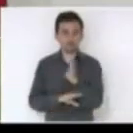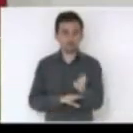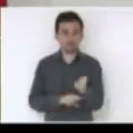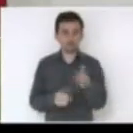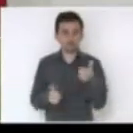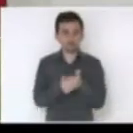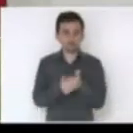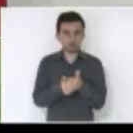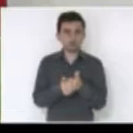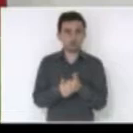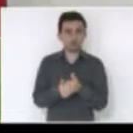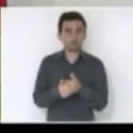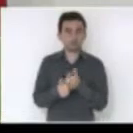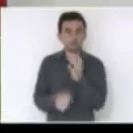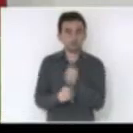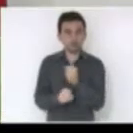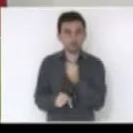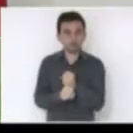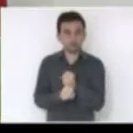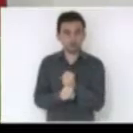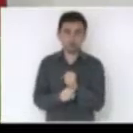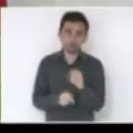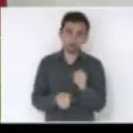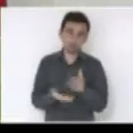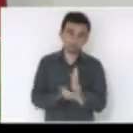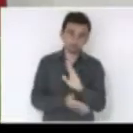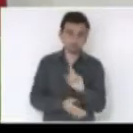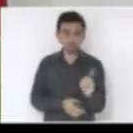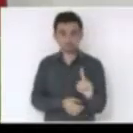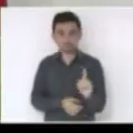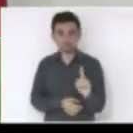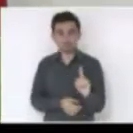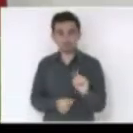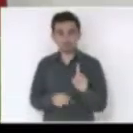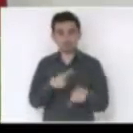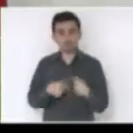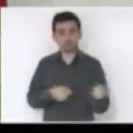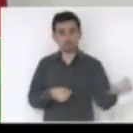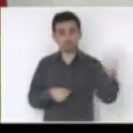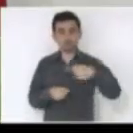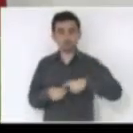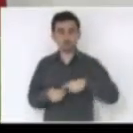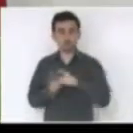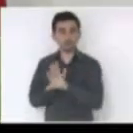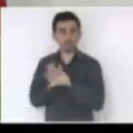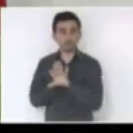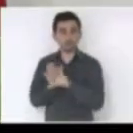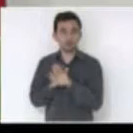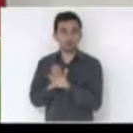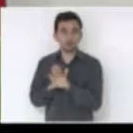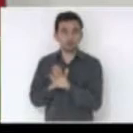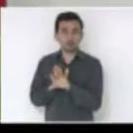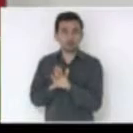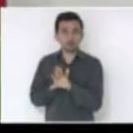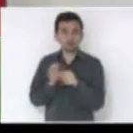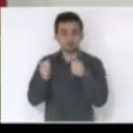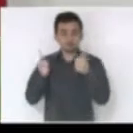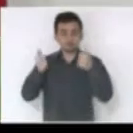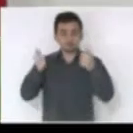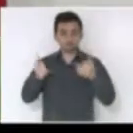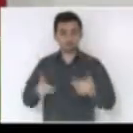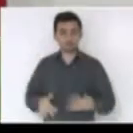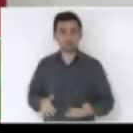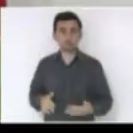onde elas são aprovadas ou não, e depois vem para o Legislativo, que tem a palavra final.